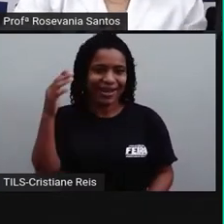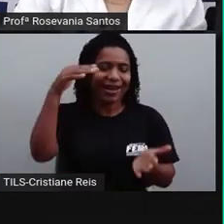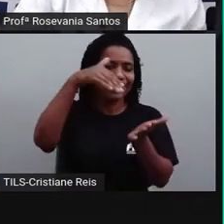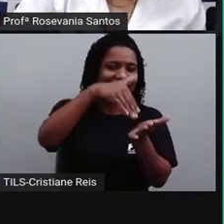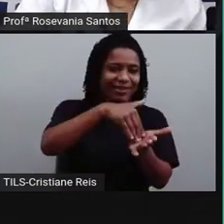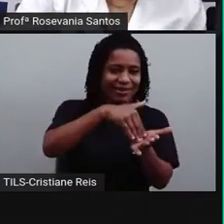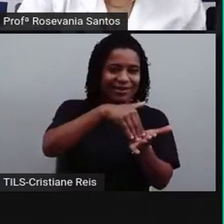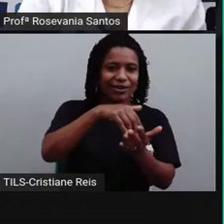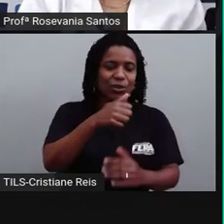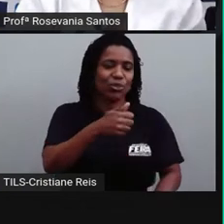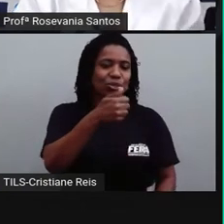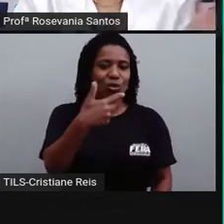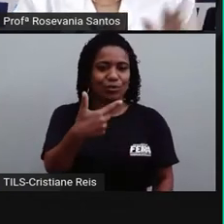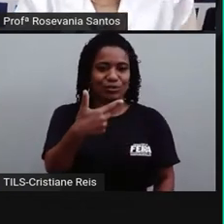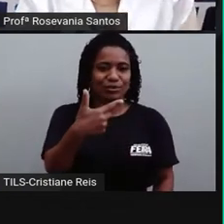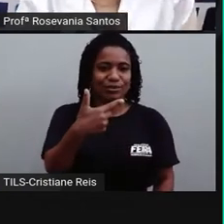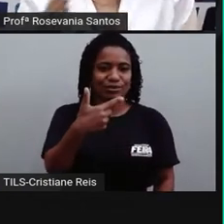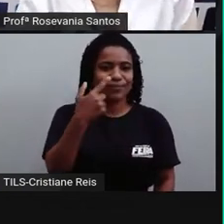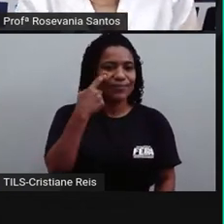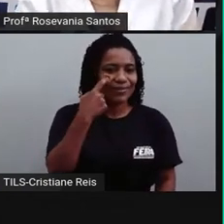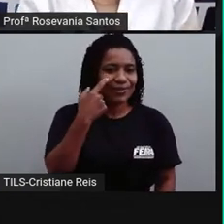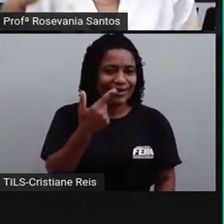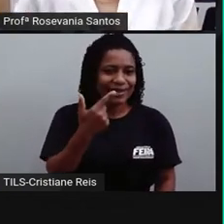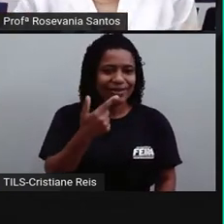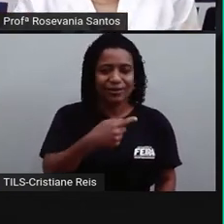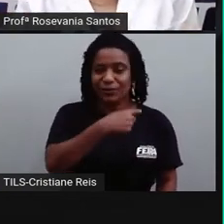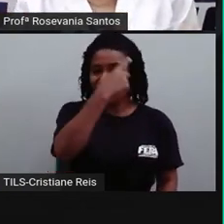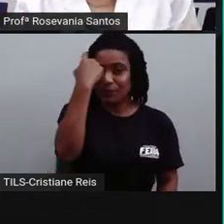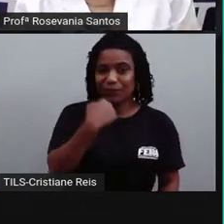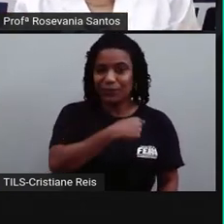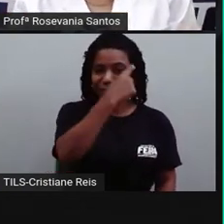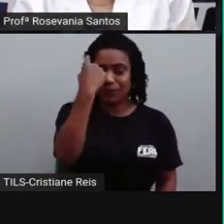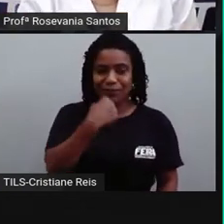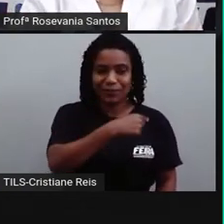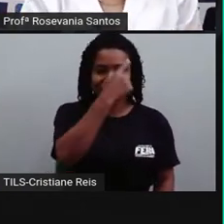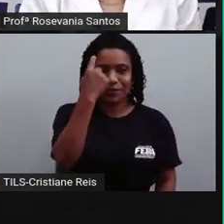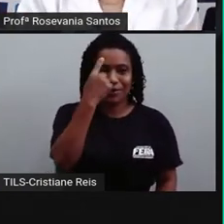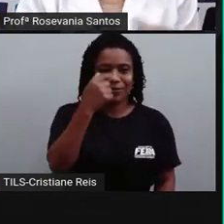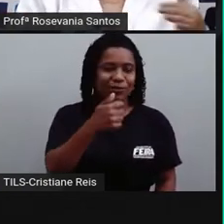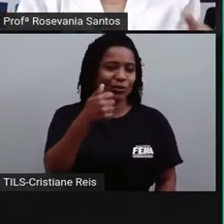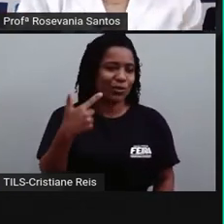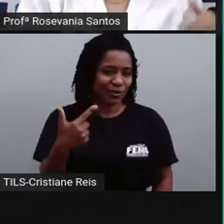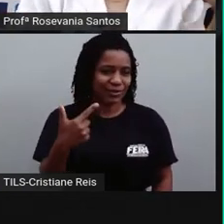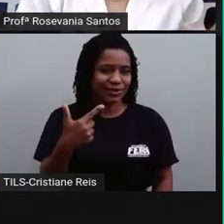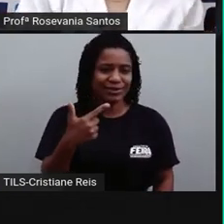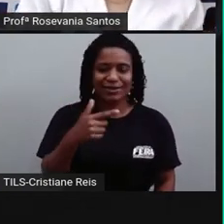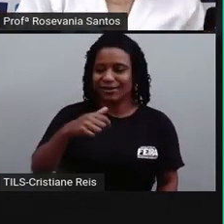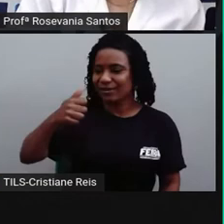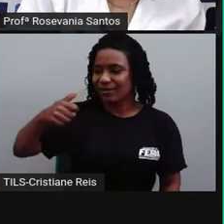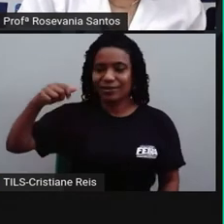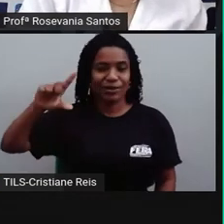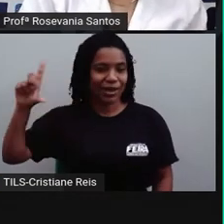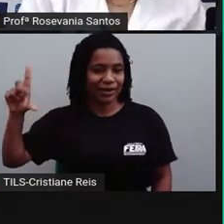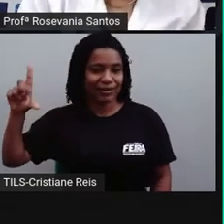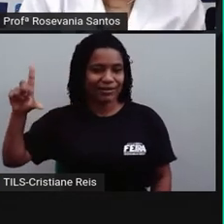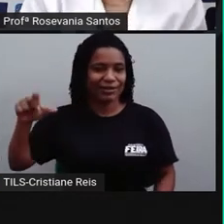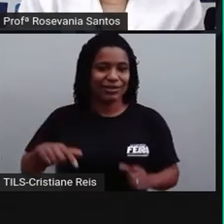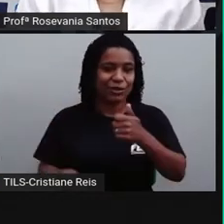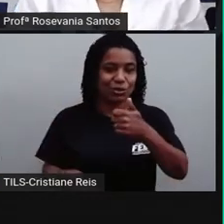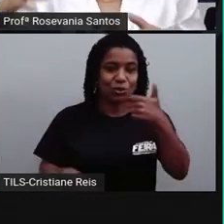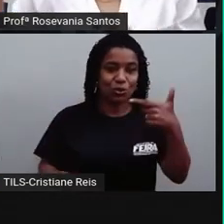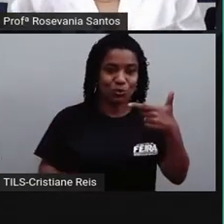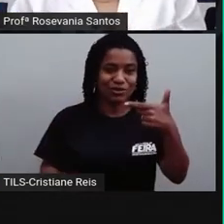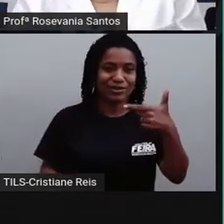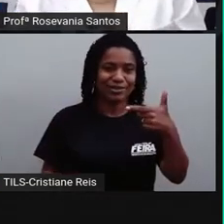12 fusos. Porque eu tenho 12 fusos, no caso, no hemisfério leste, 12 fusos no hemisfério oeste.